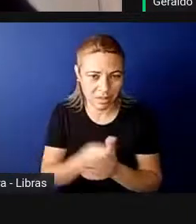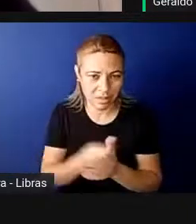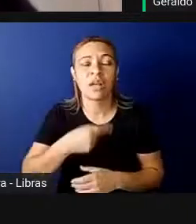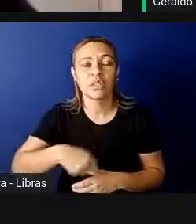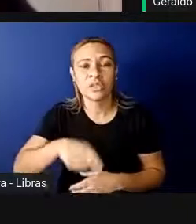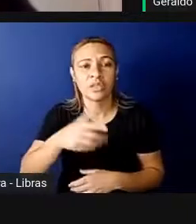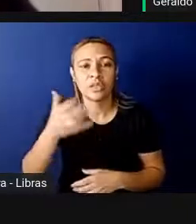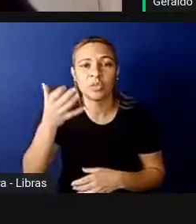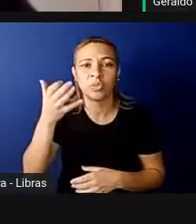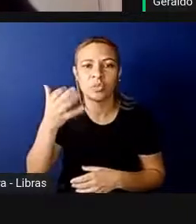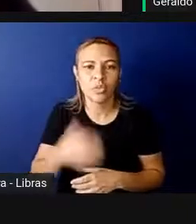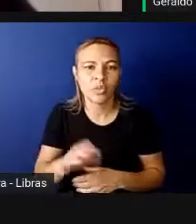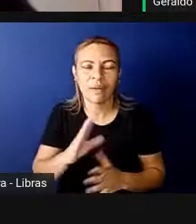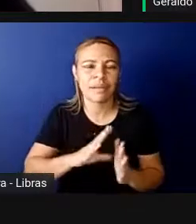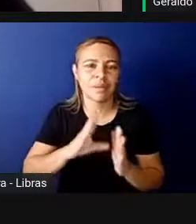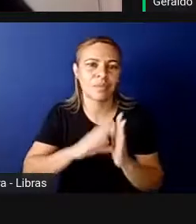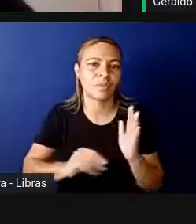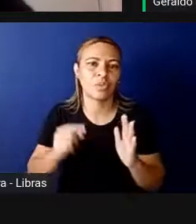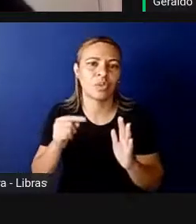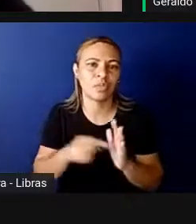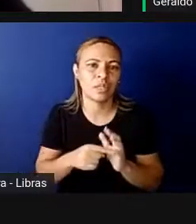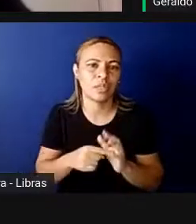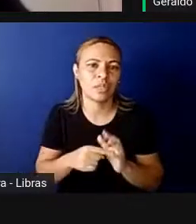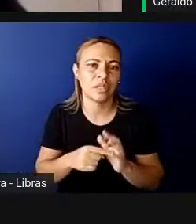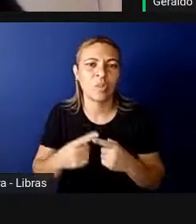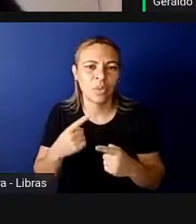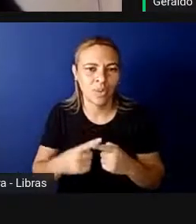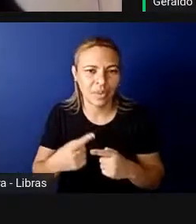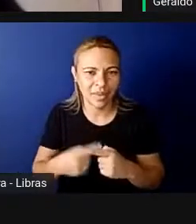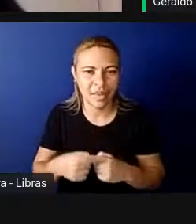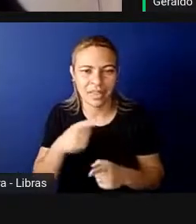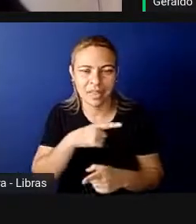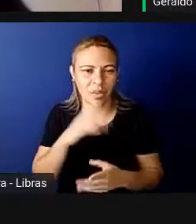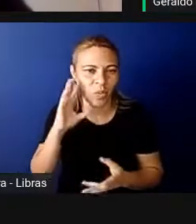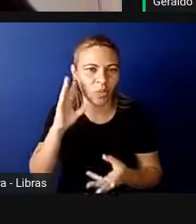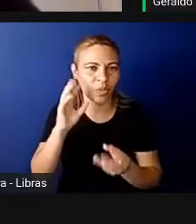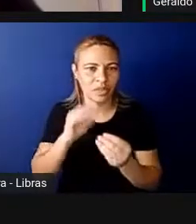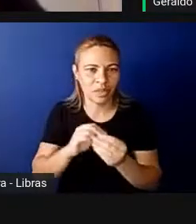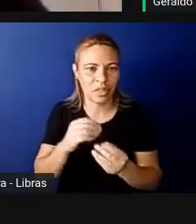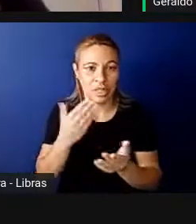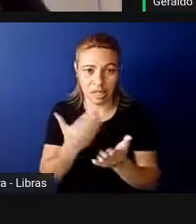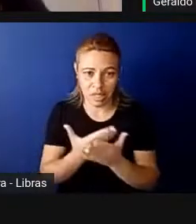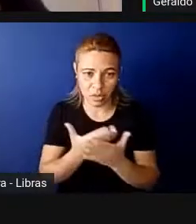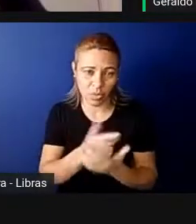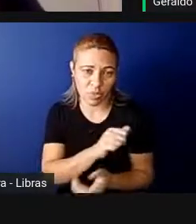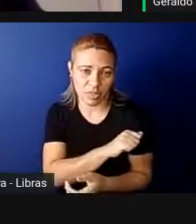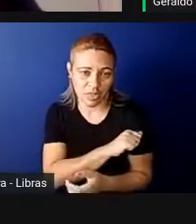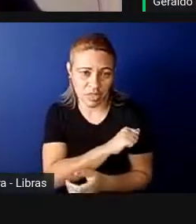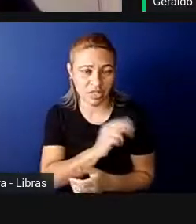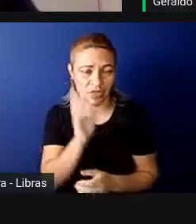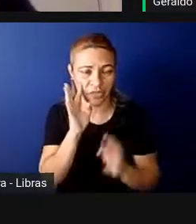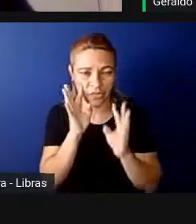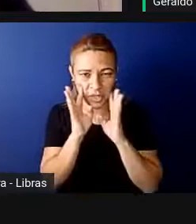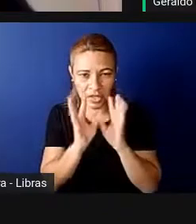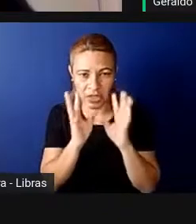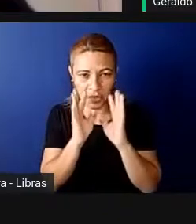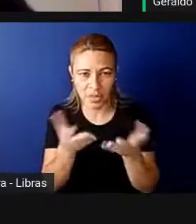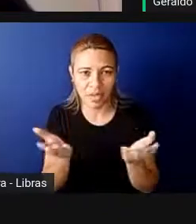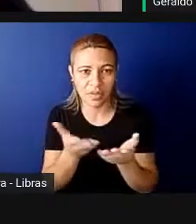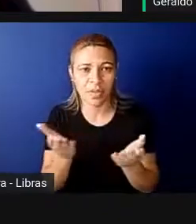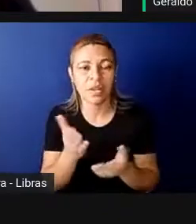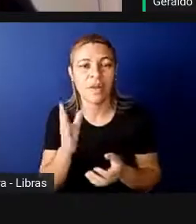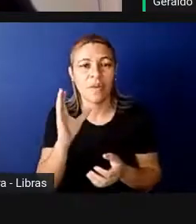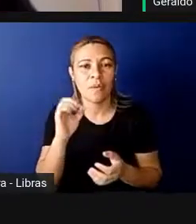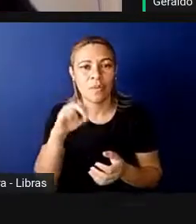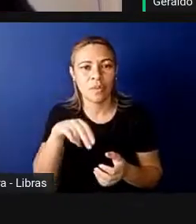esse modelo por conta de um conceito que eu acho legal, aí tem muito estudante assistindo a gente, um conceito que a gente chama de